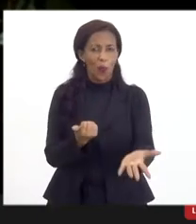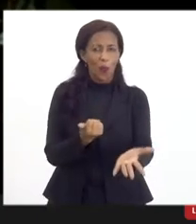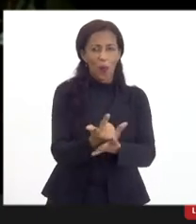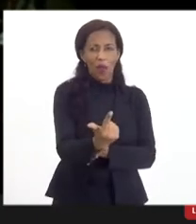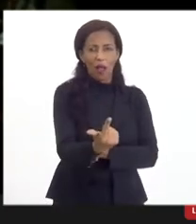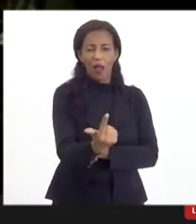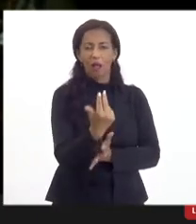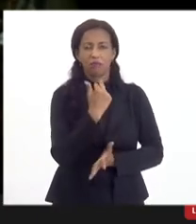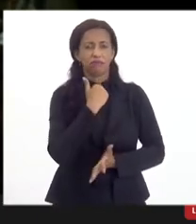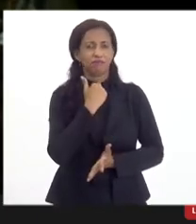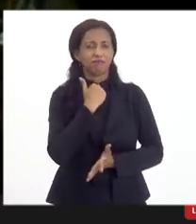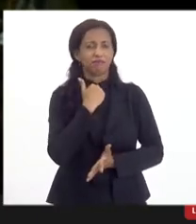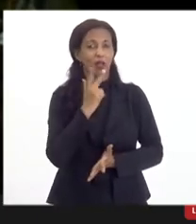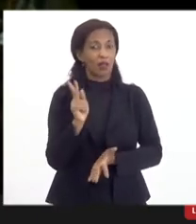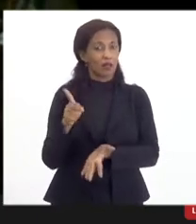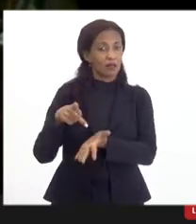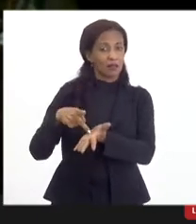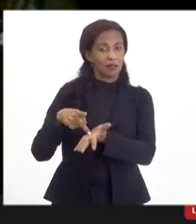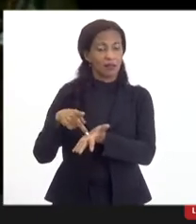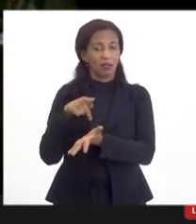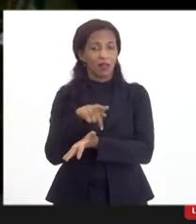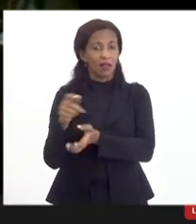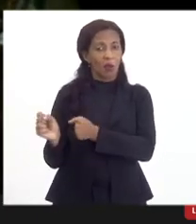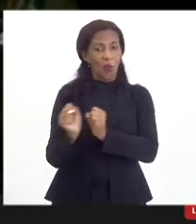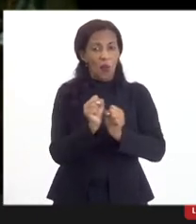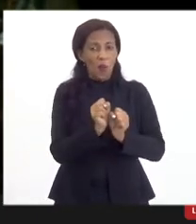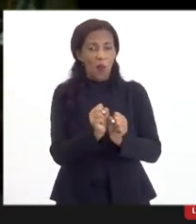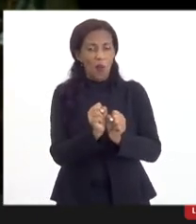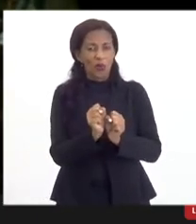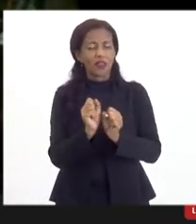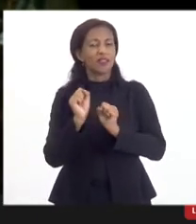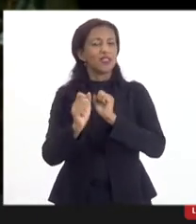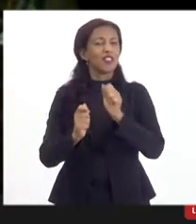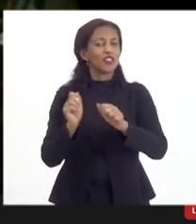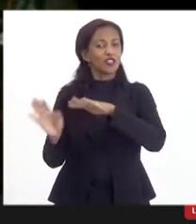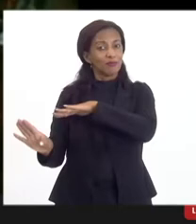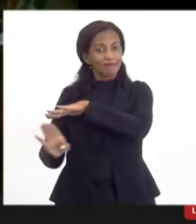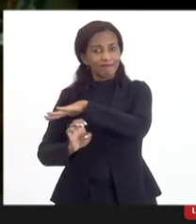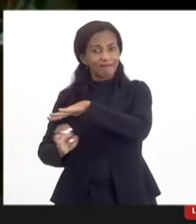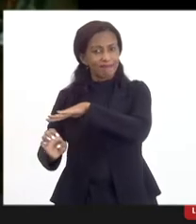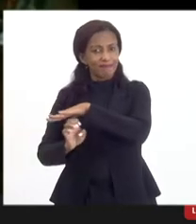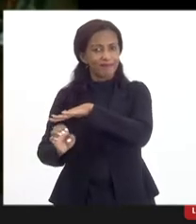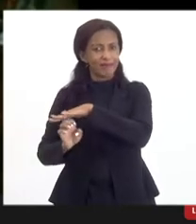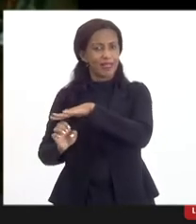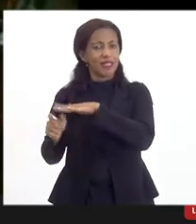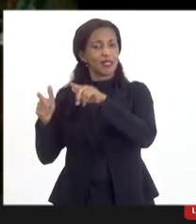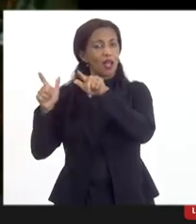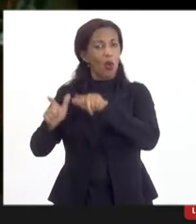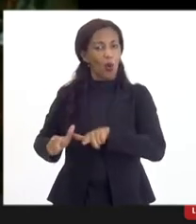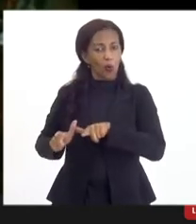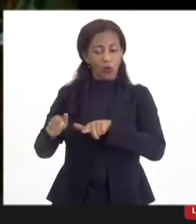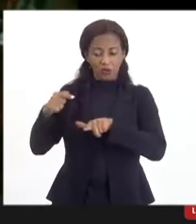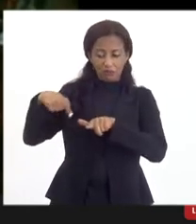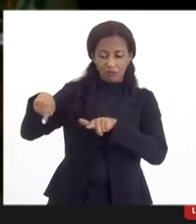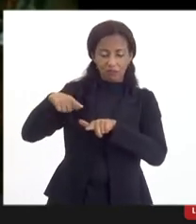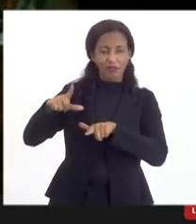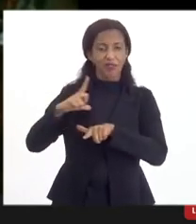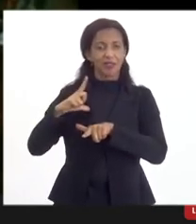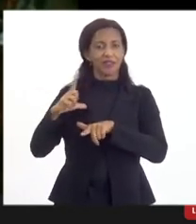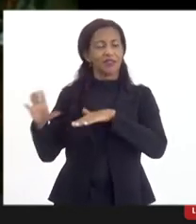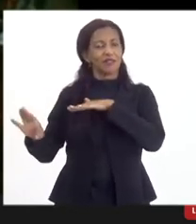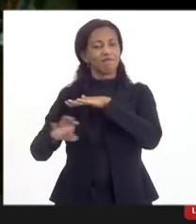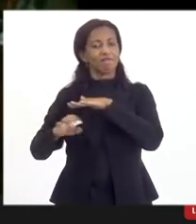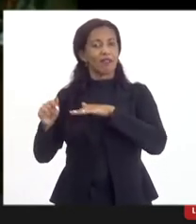poder de compra, na verdade, ele é o poder de concessão, né? Quer dizer, onde se faz uma concessão, né?